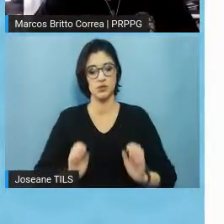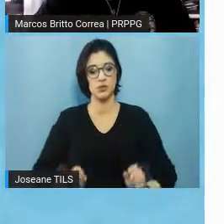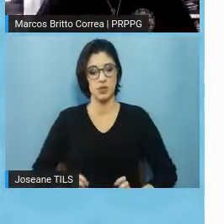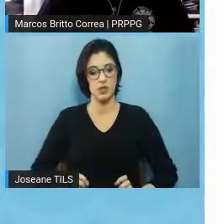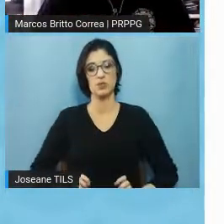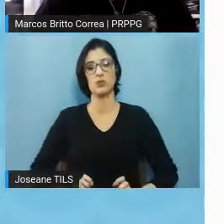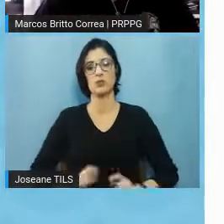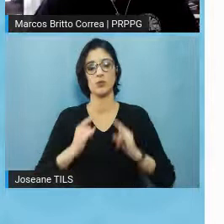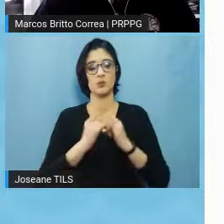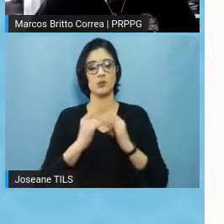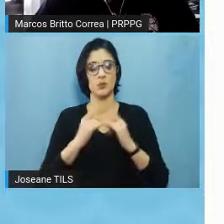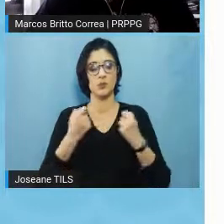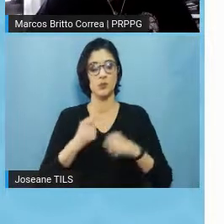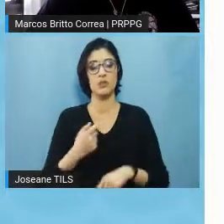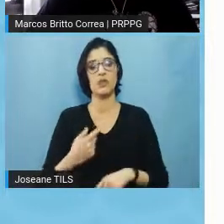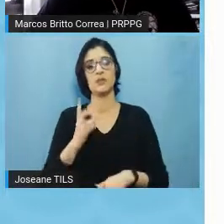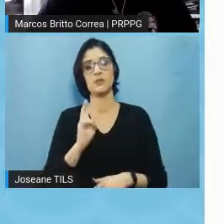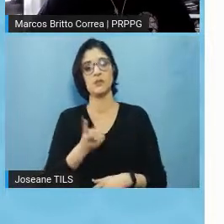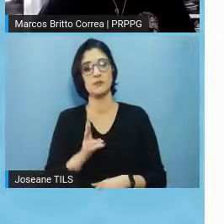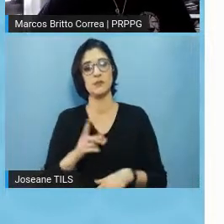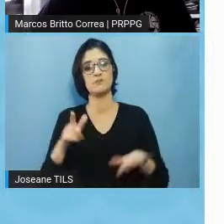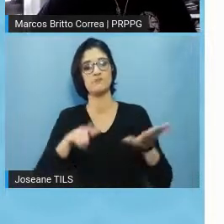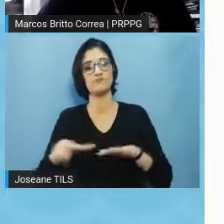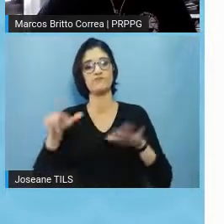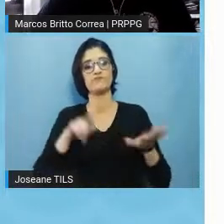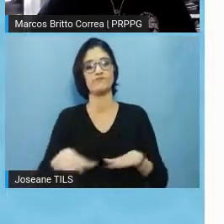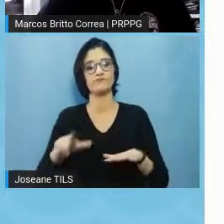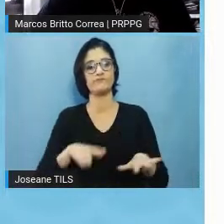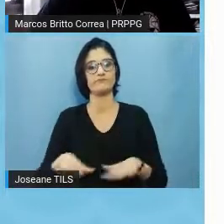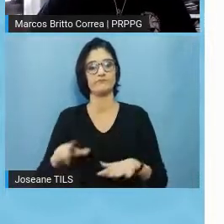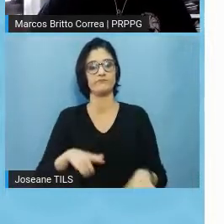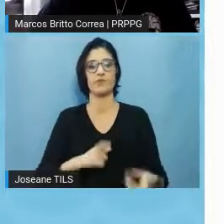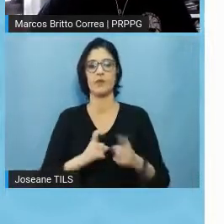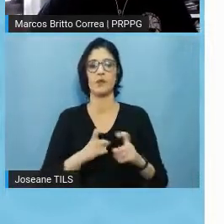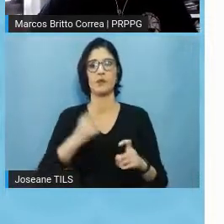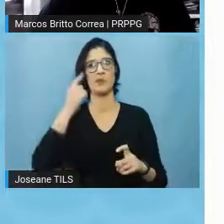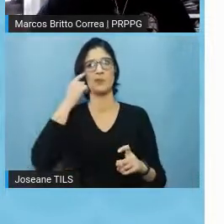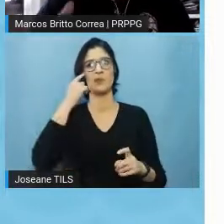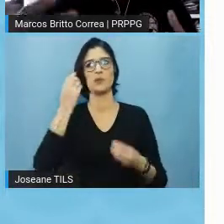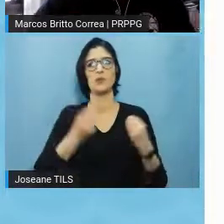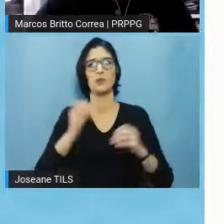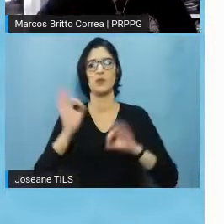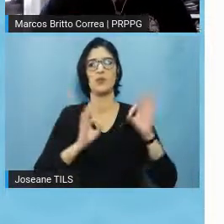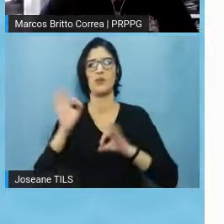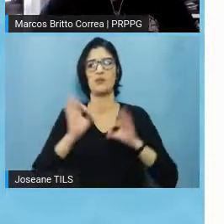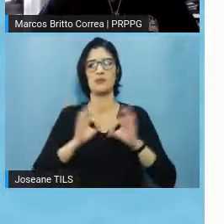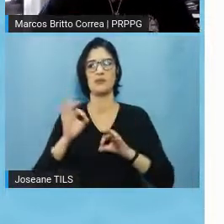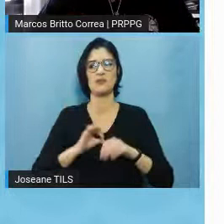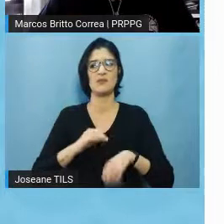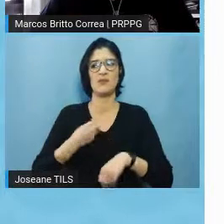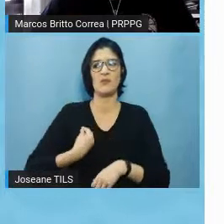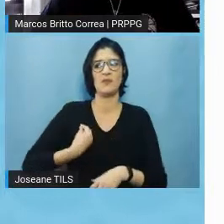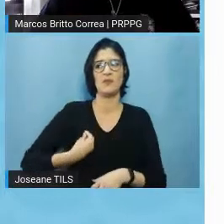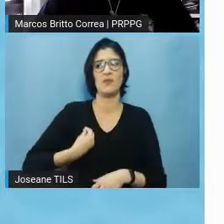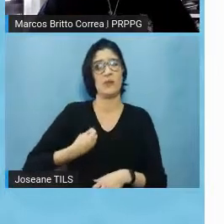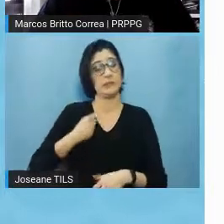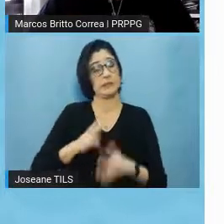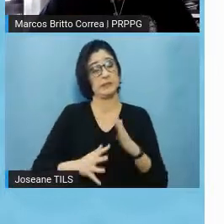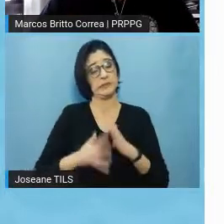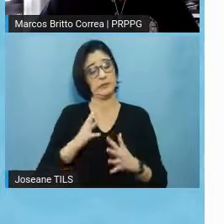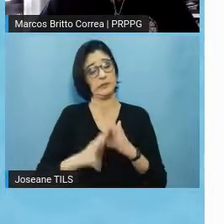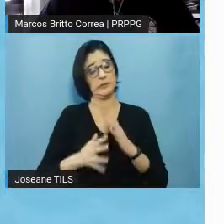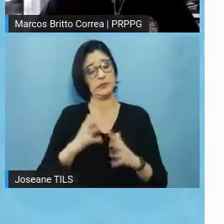reunião do comitê de ética institucional, isso, do ponto de vista logístico, atrapalha um pouco o funcionamento do comitê, traz uma